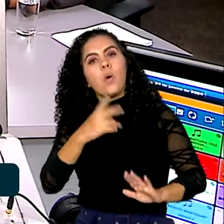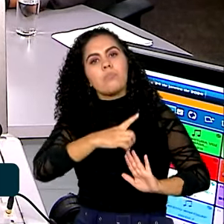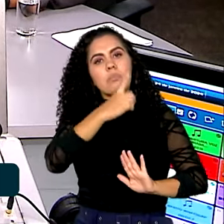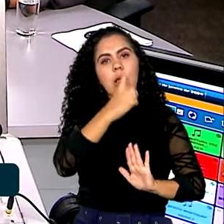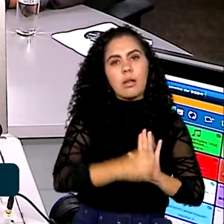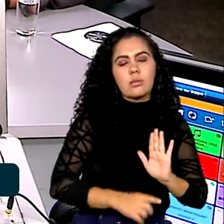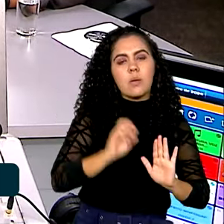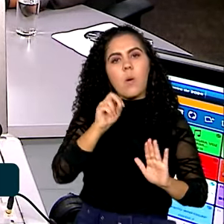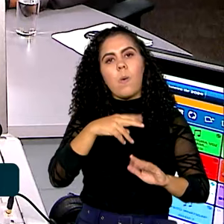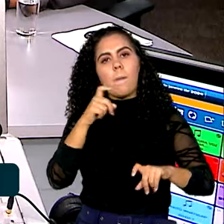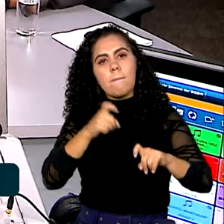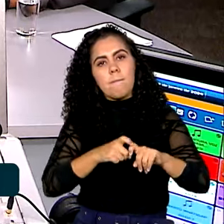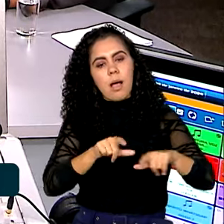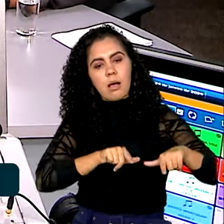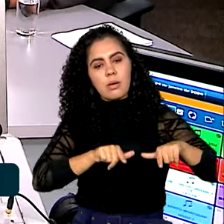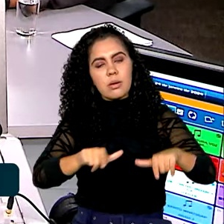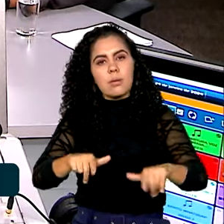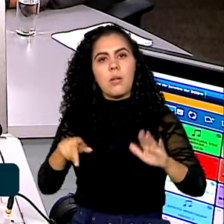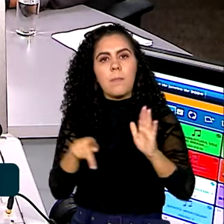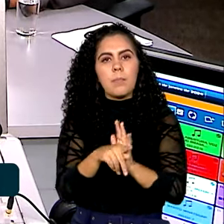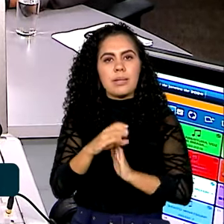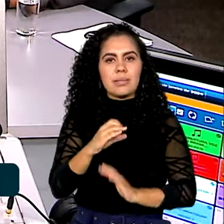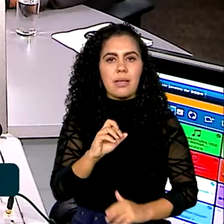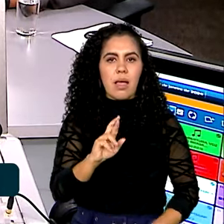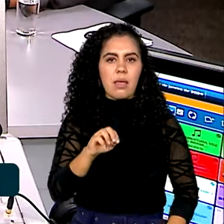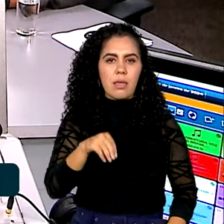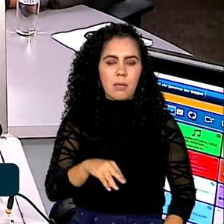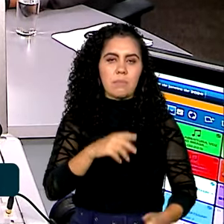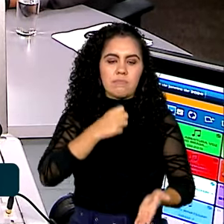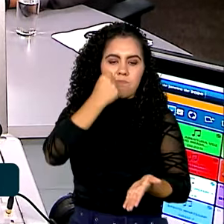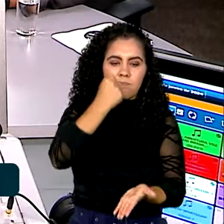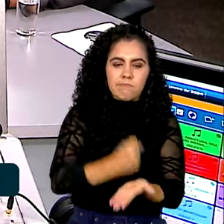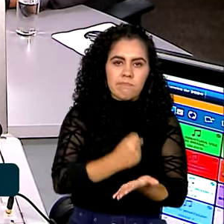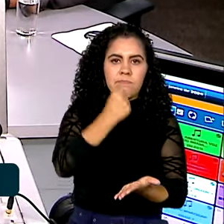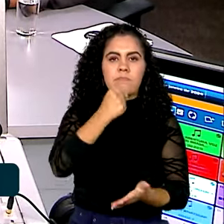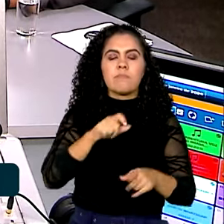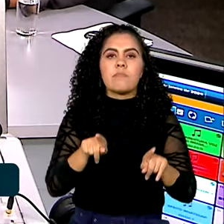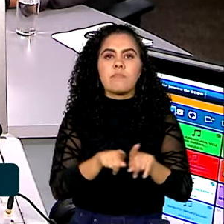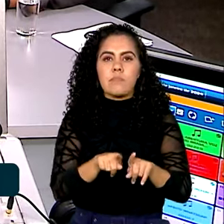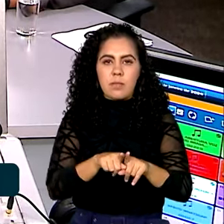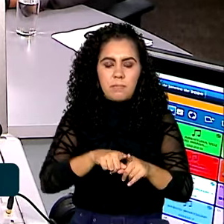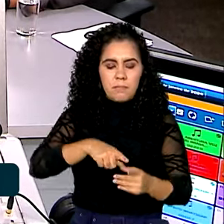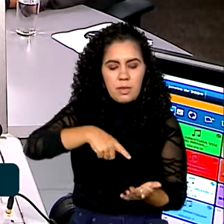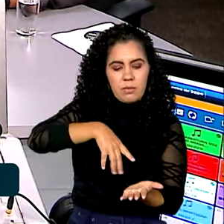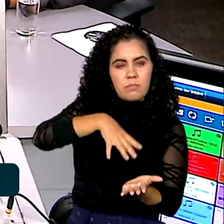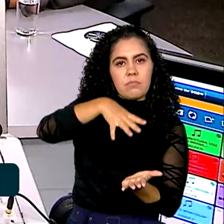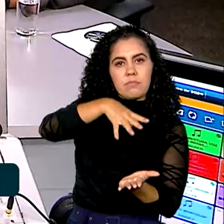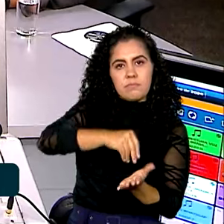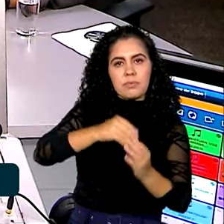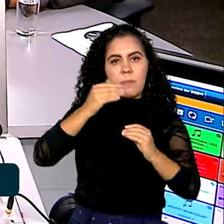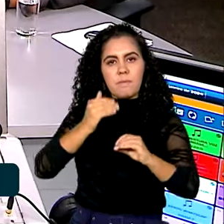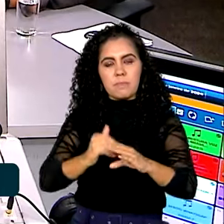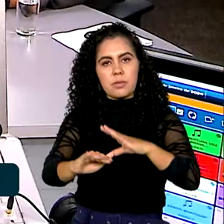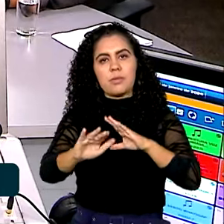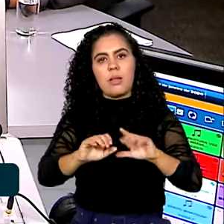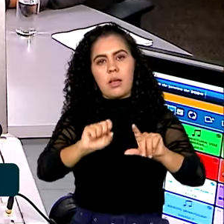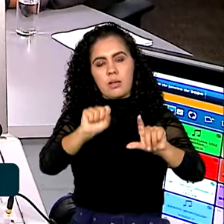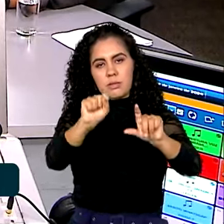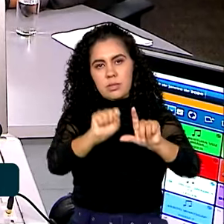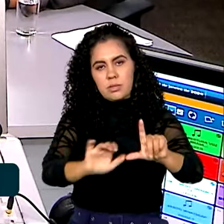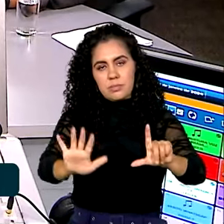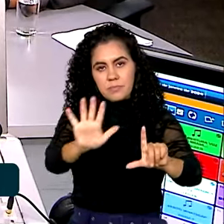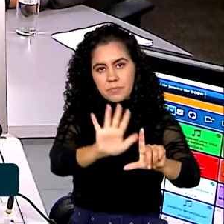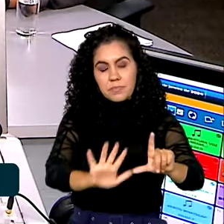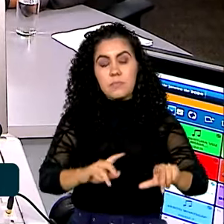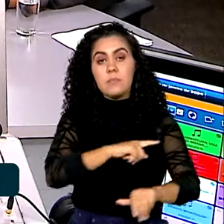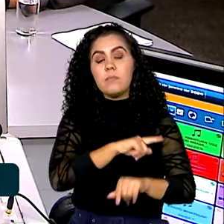um atestado de um médico ou médica com CRM, que ela tem que fazer o upload, tem que tomar cuidado com o tamanho do arquivo para poder comprovar que é doadora. E